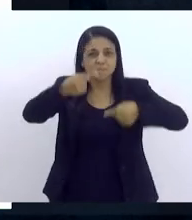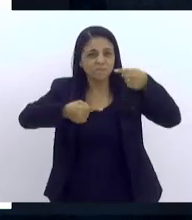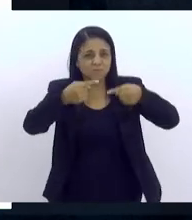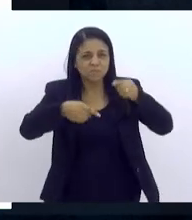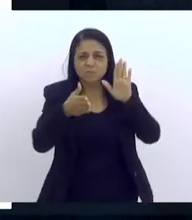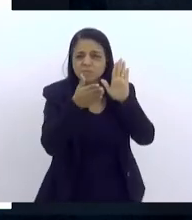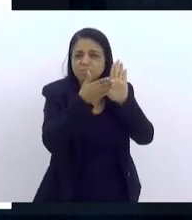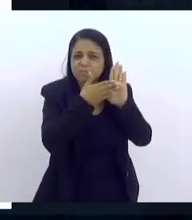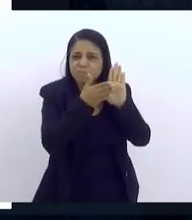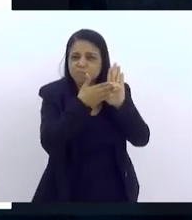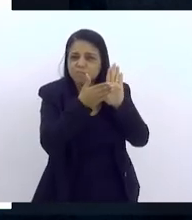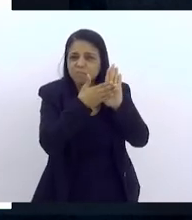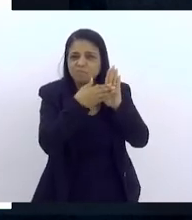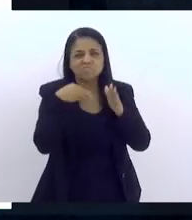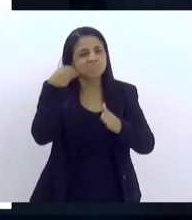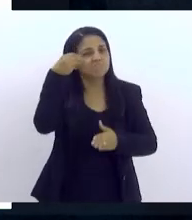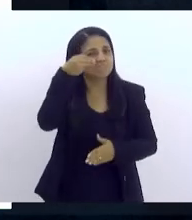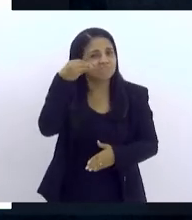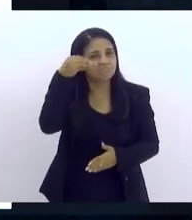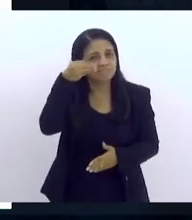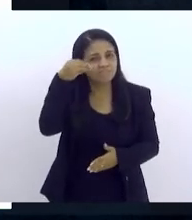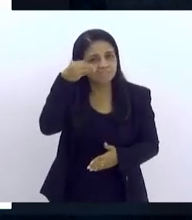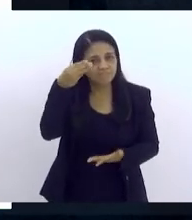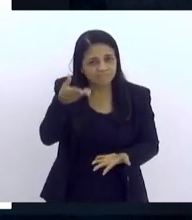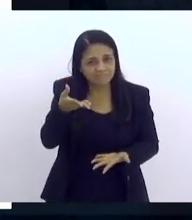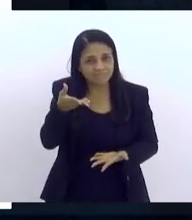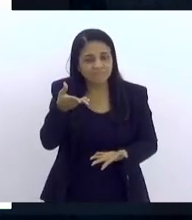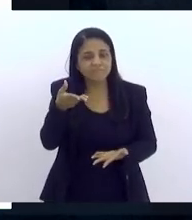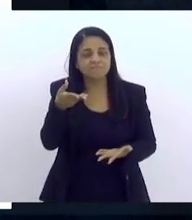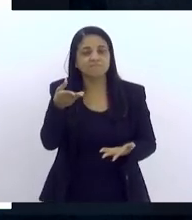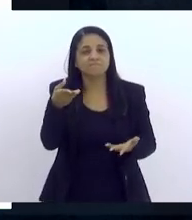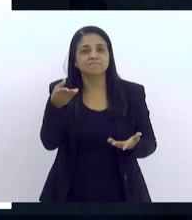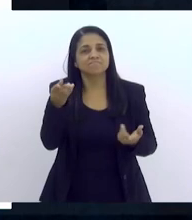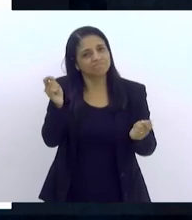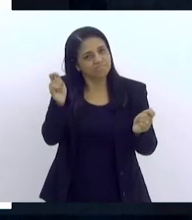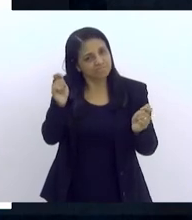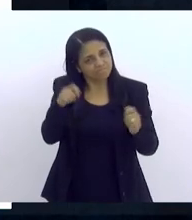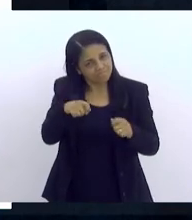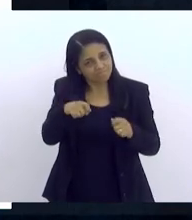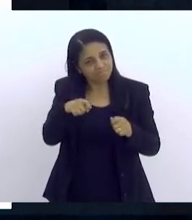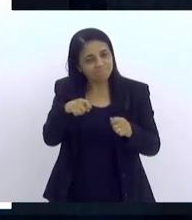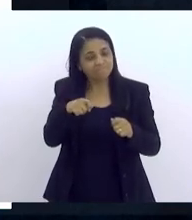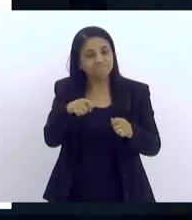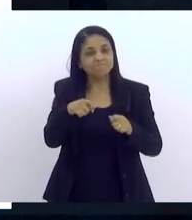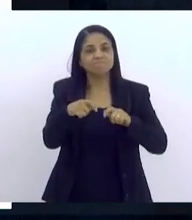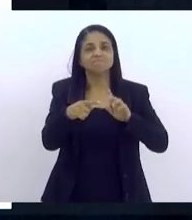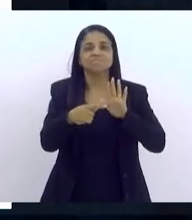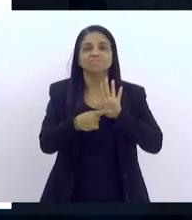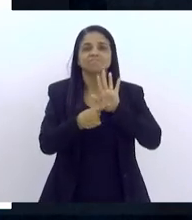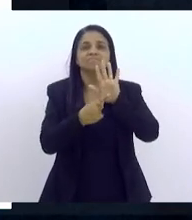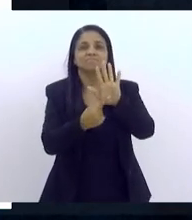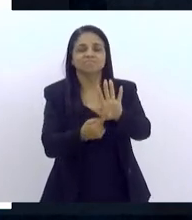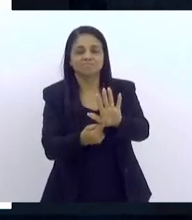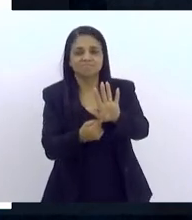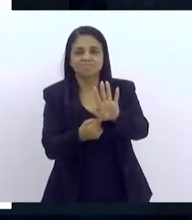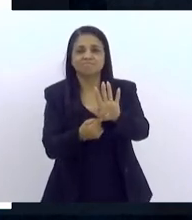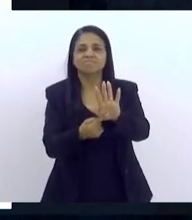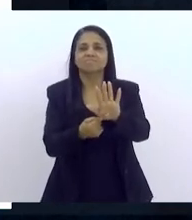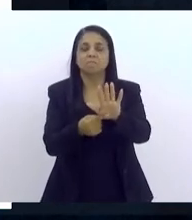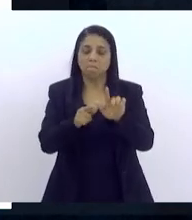propostas e experiências que têm se mostrado, de algum modo,